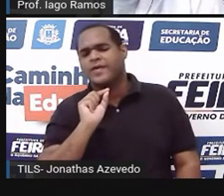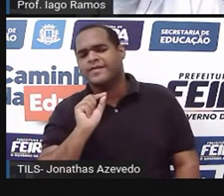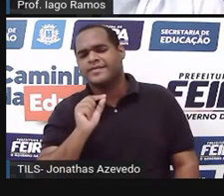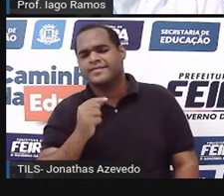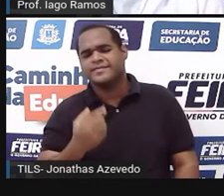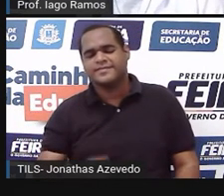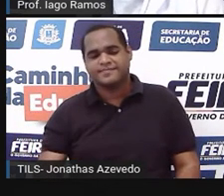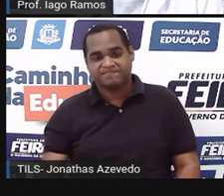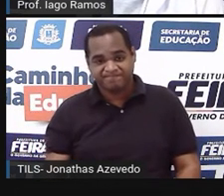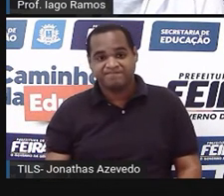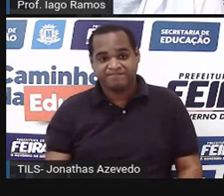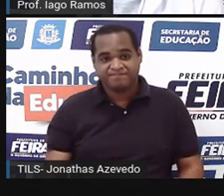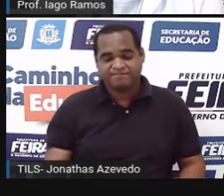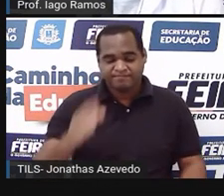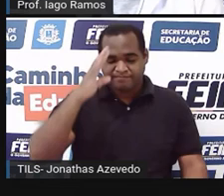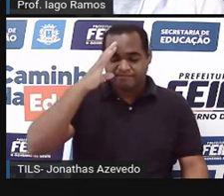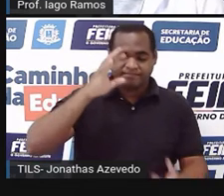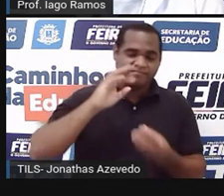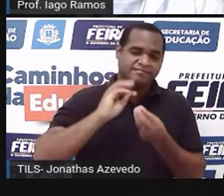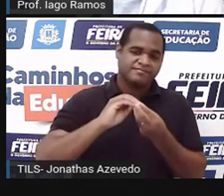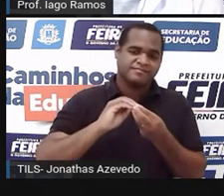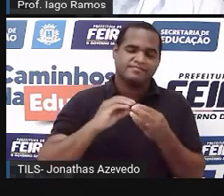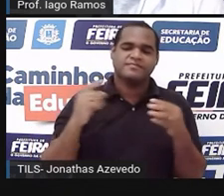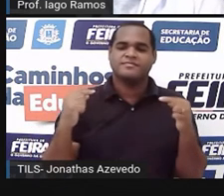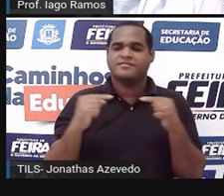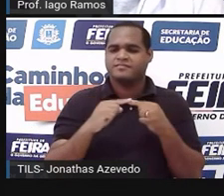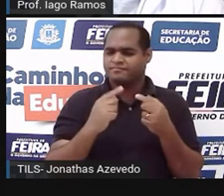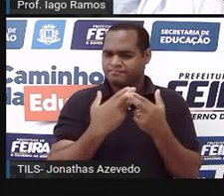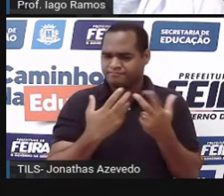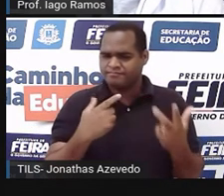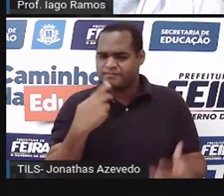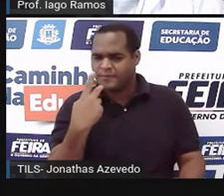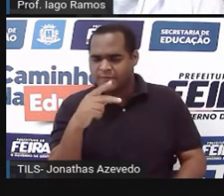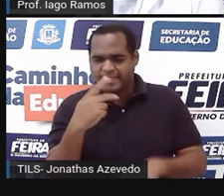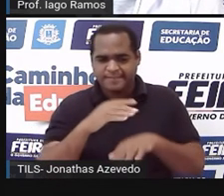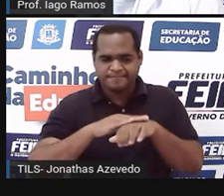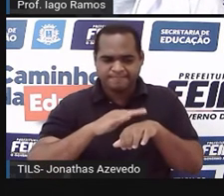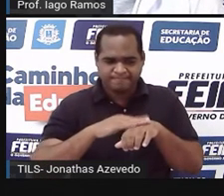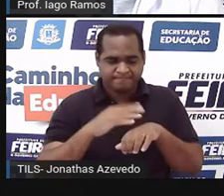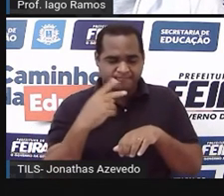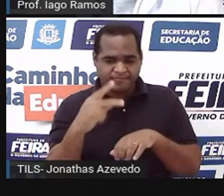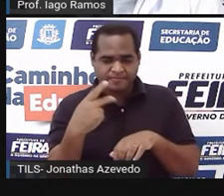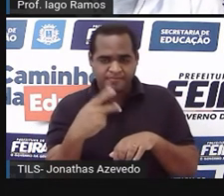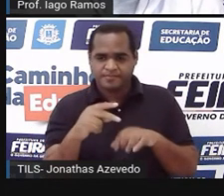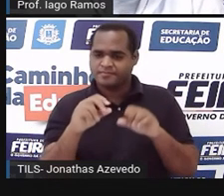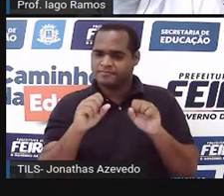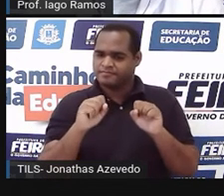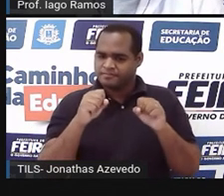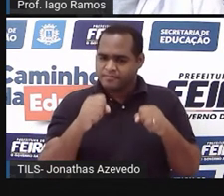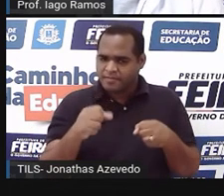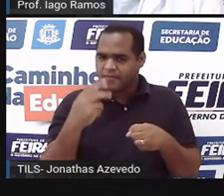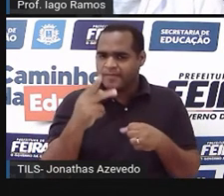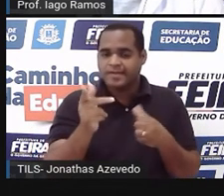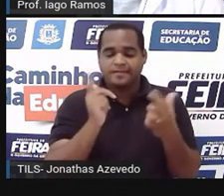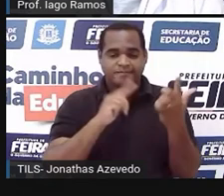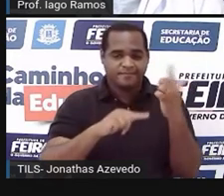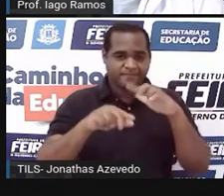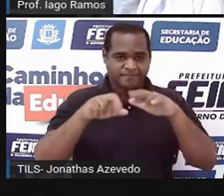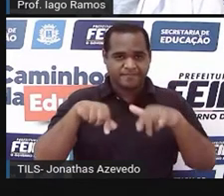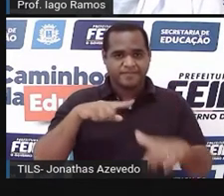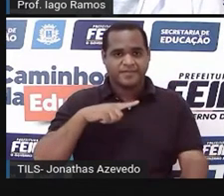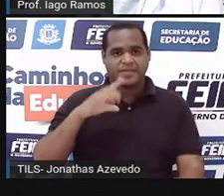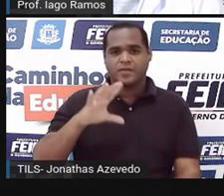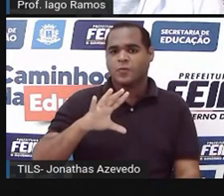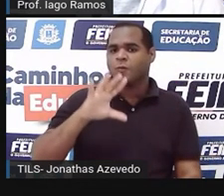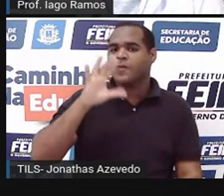e essa conclusão é algo que só vai acontecer para esse